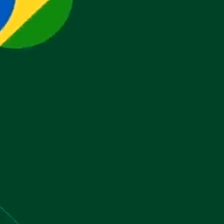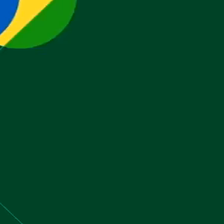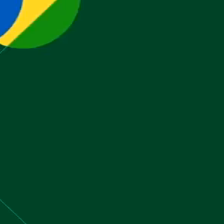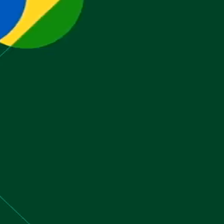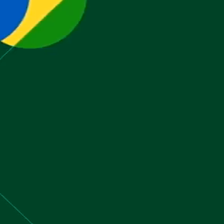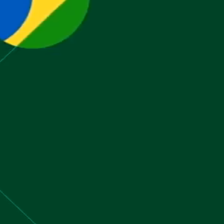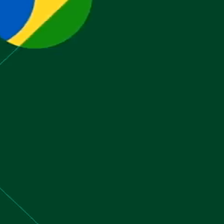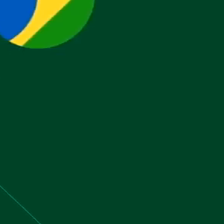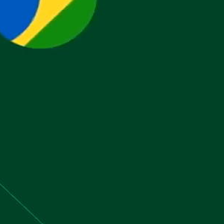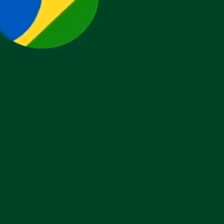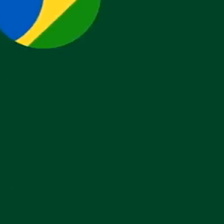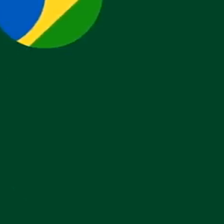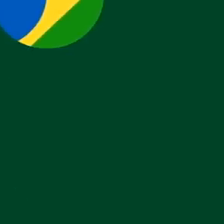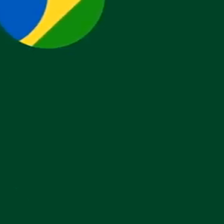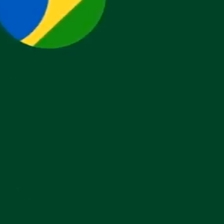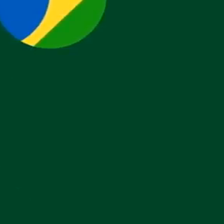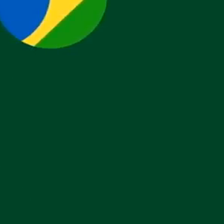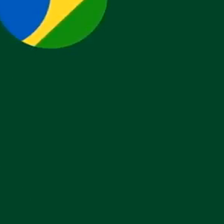Momento Saúde